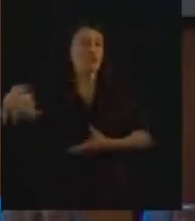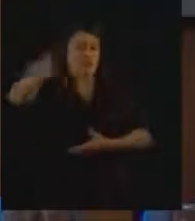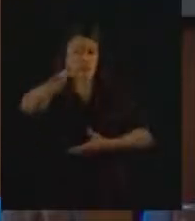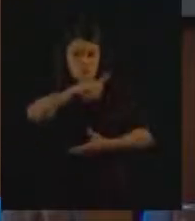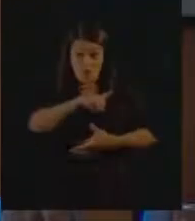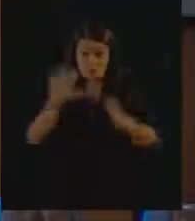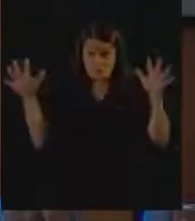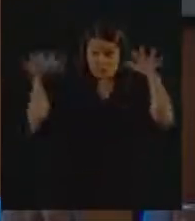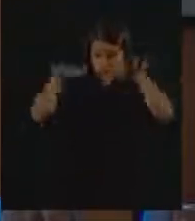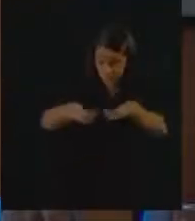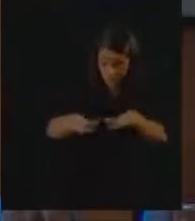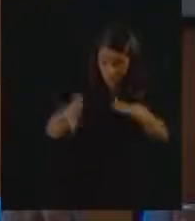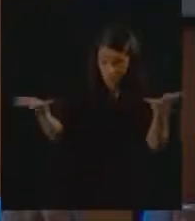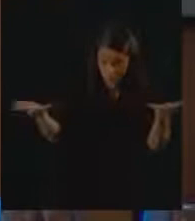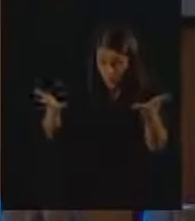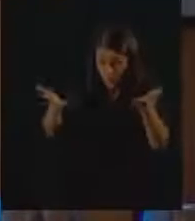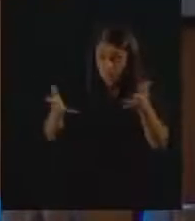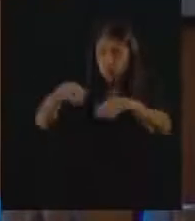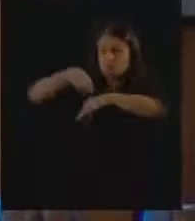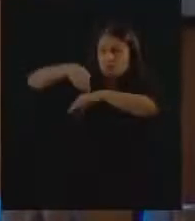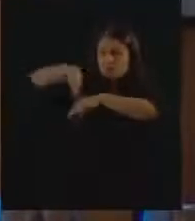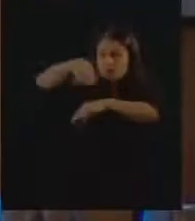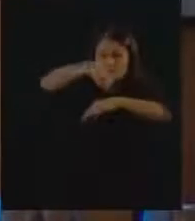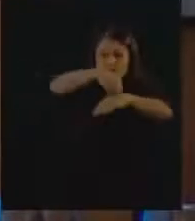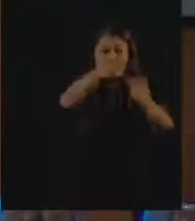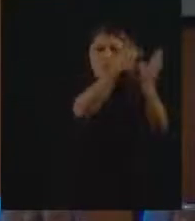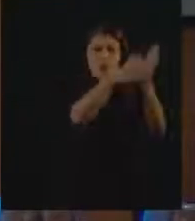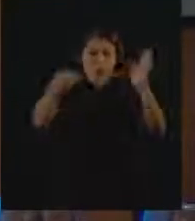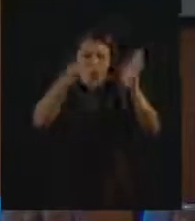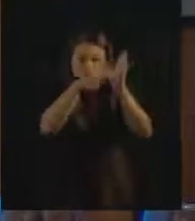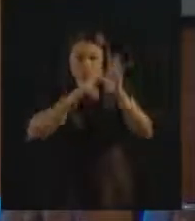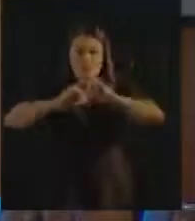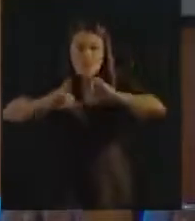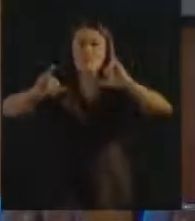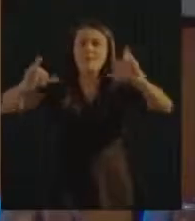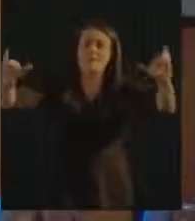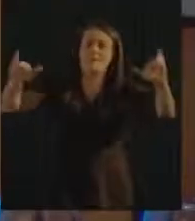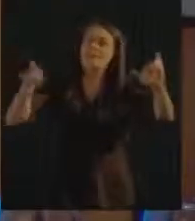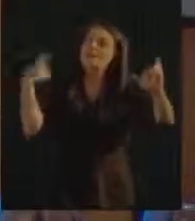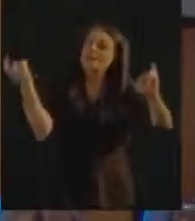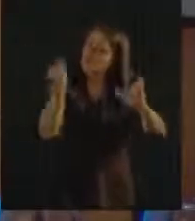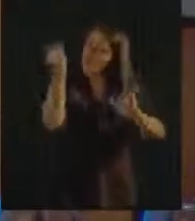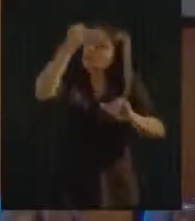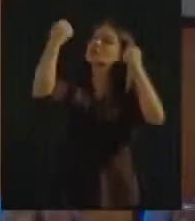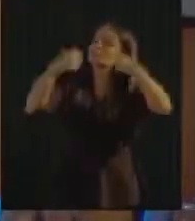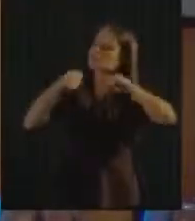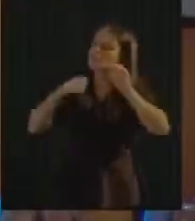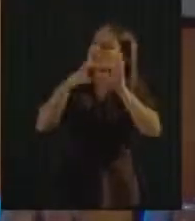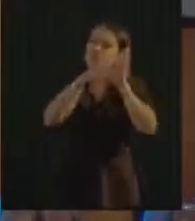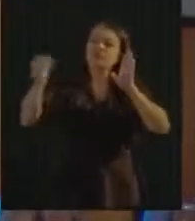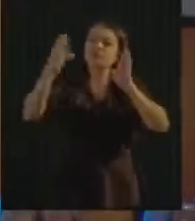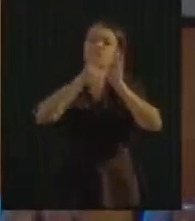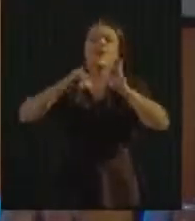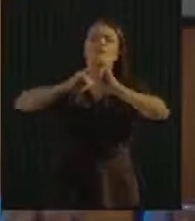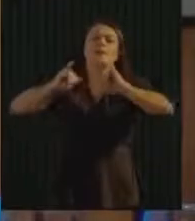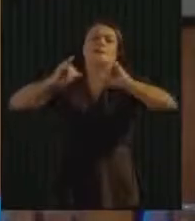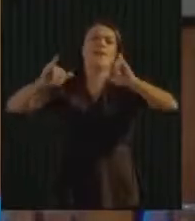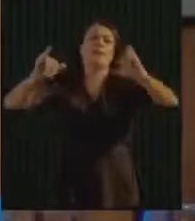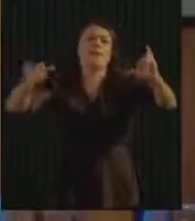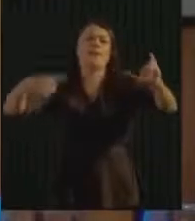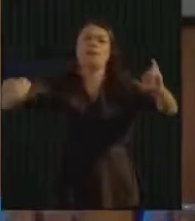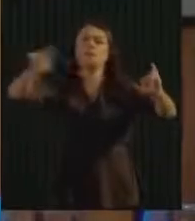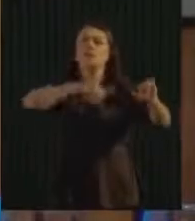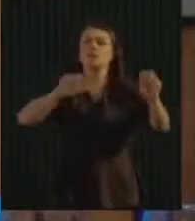com todos vocês, que é transmitir o conhecimento, eu acho a primeira necessidade, compartilhar